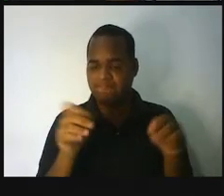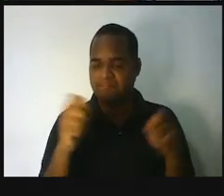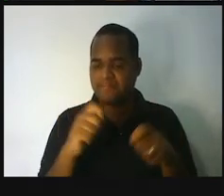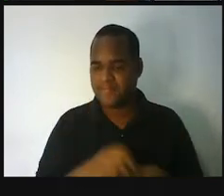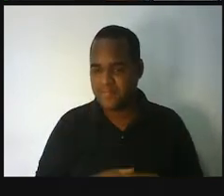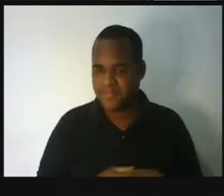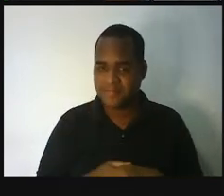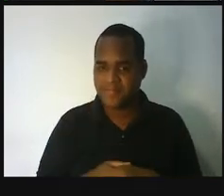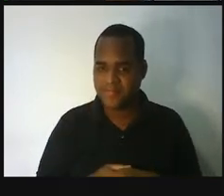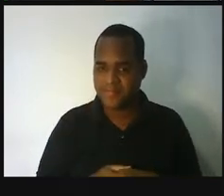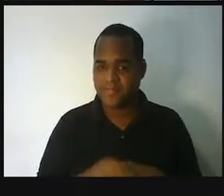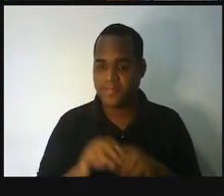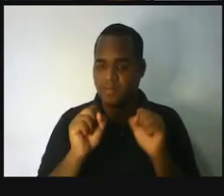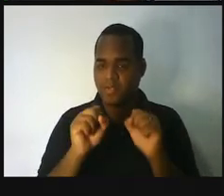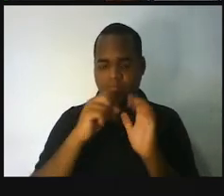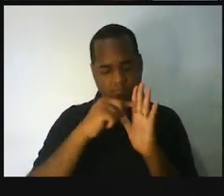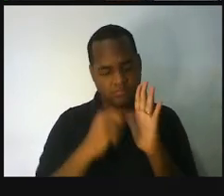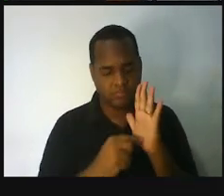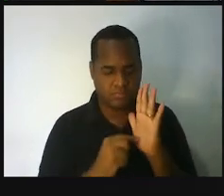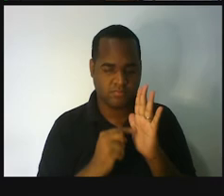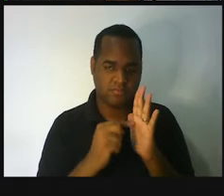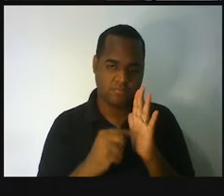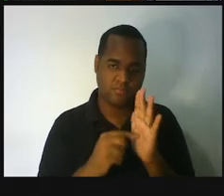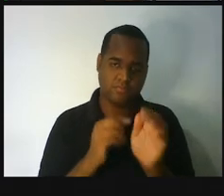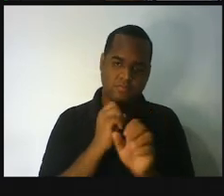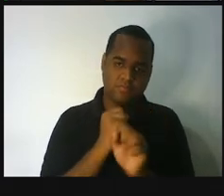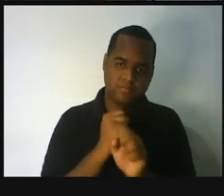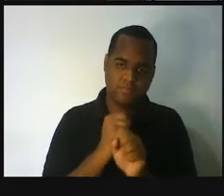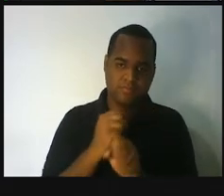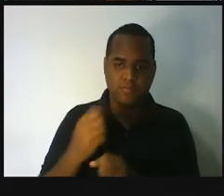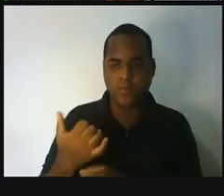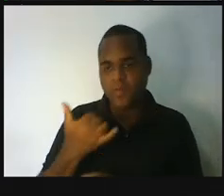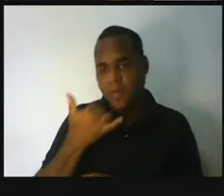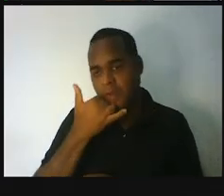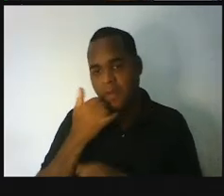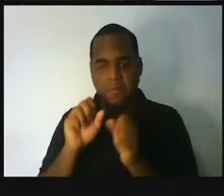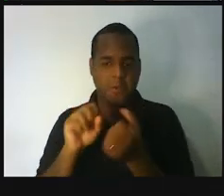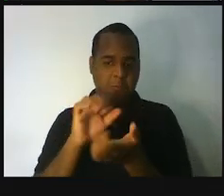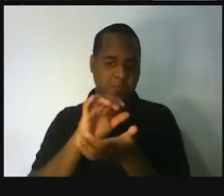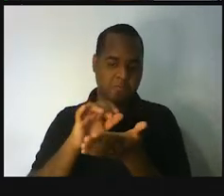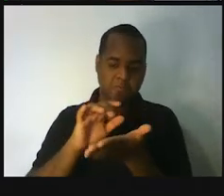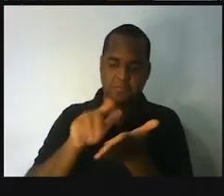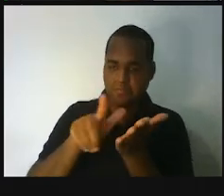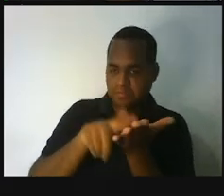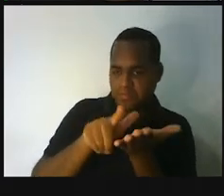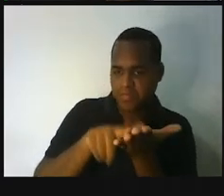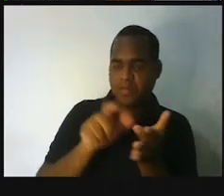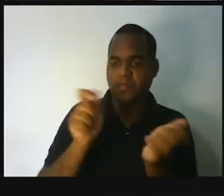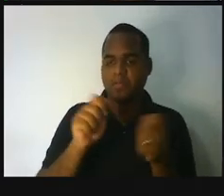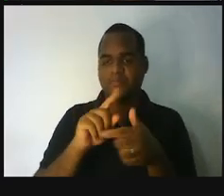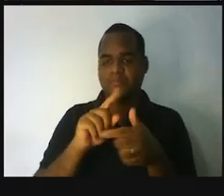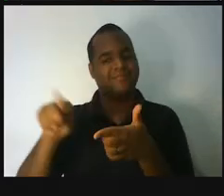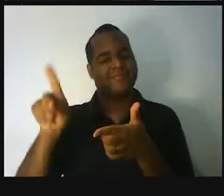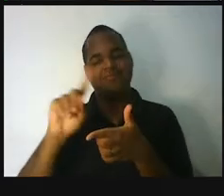Você pode usar a sua calculadora ou você pode fazer essa pontinha no papel também, não tem problema. algo.